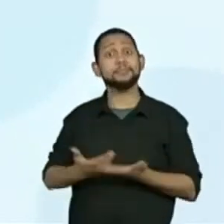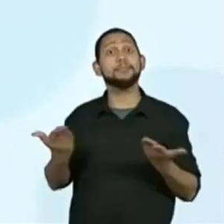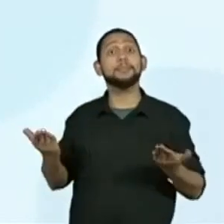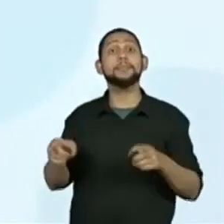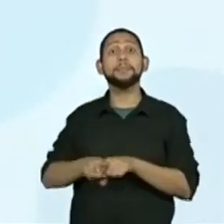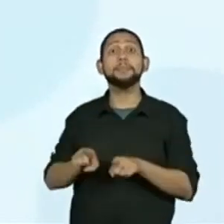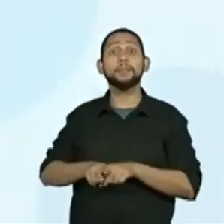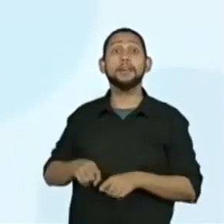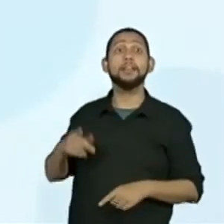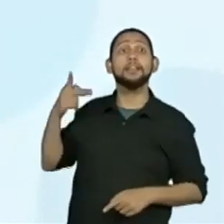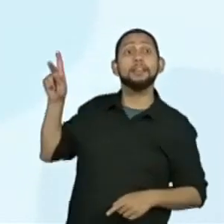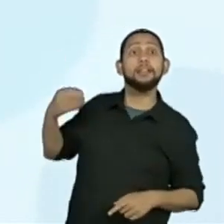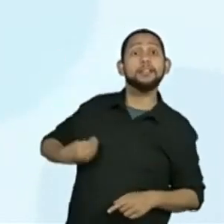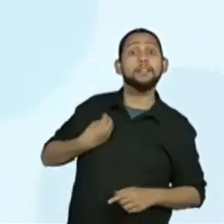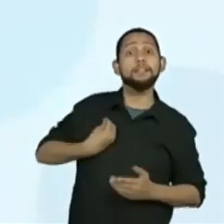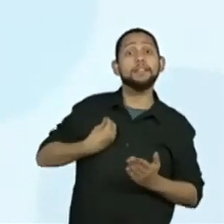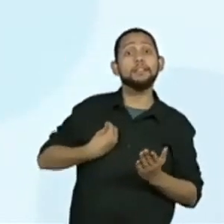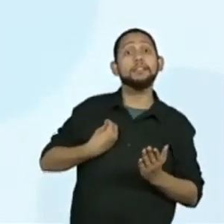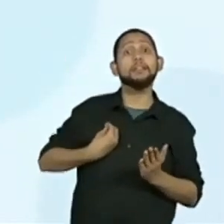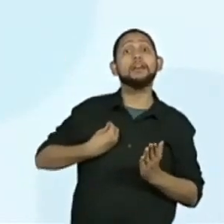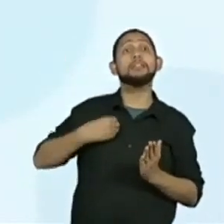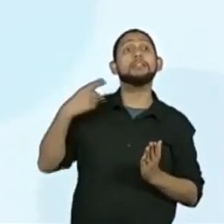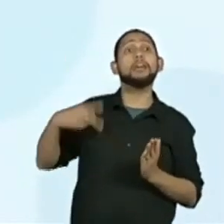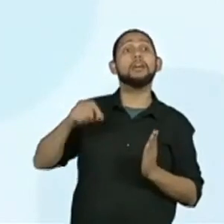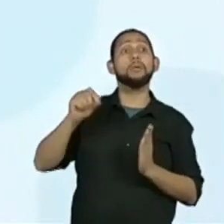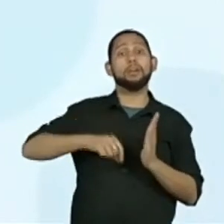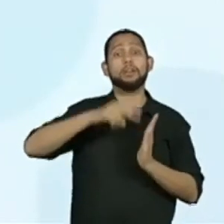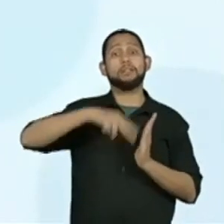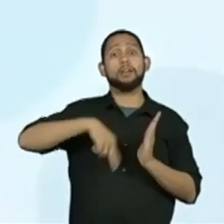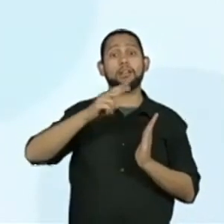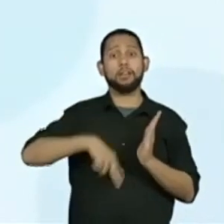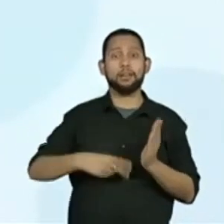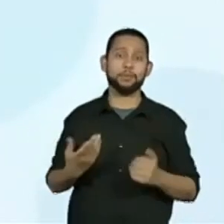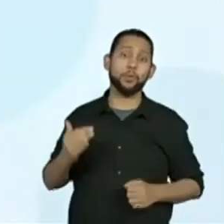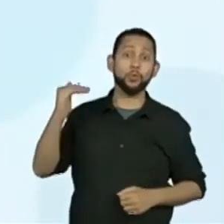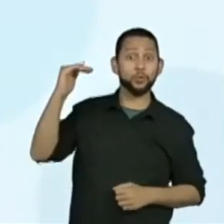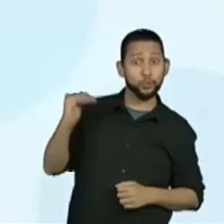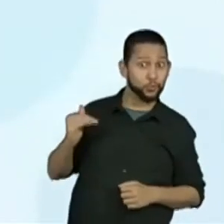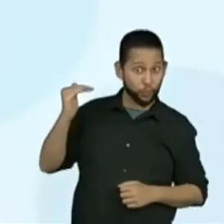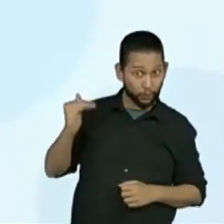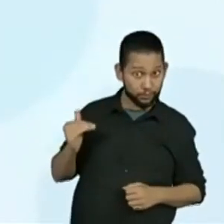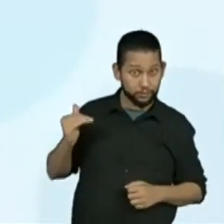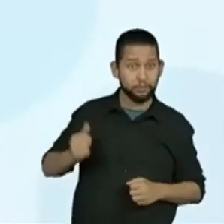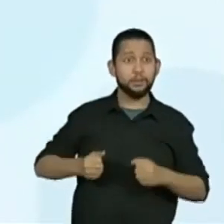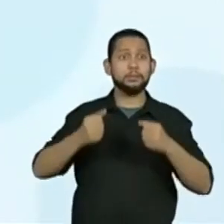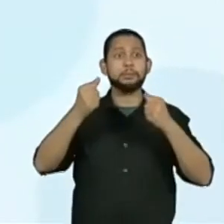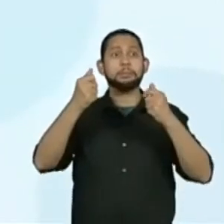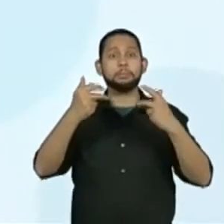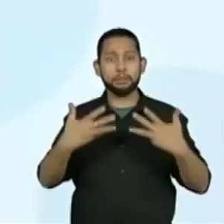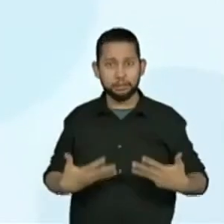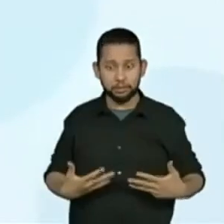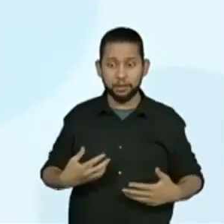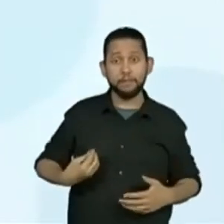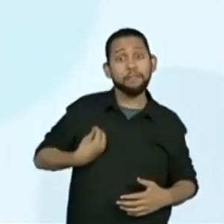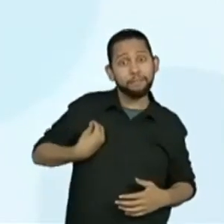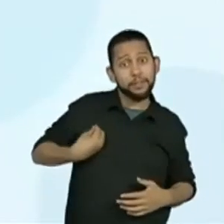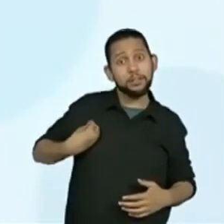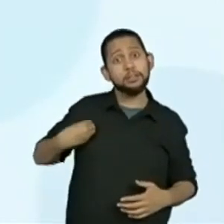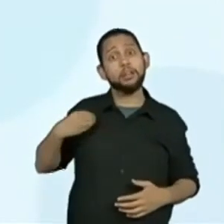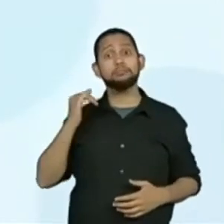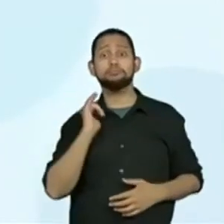autores. A professora Joyce, ela lerá a biografia do autor Mário